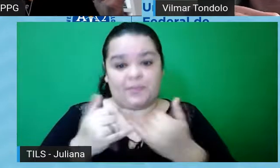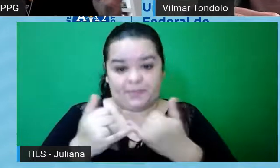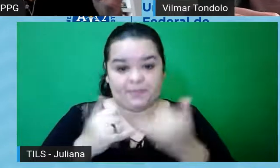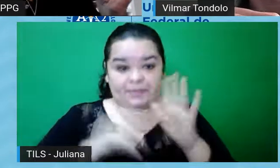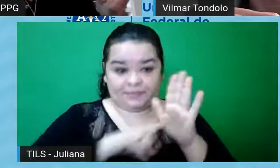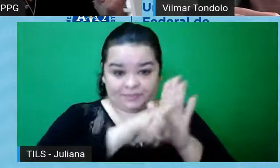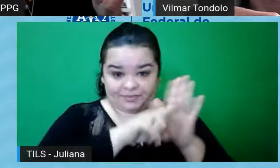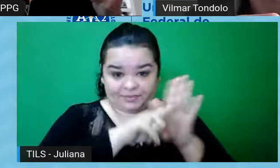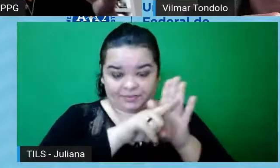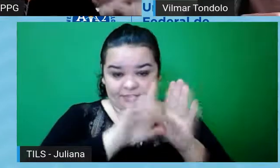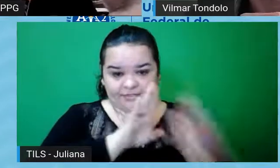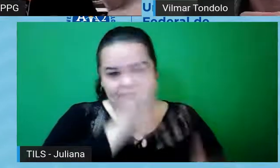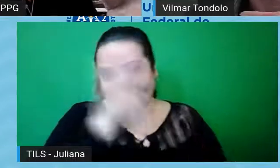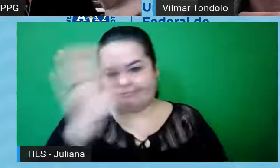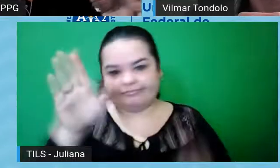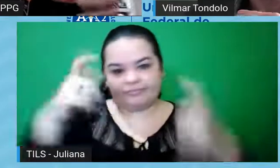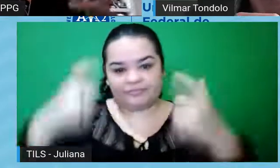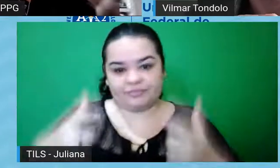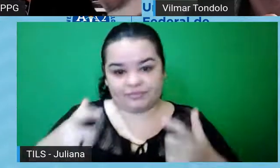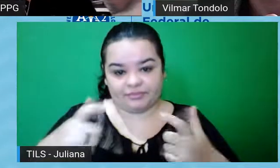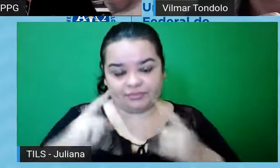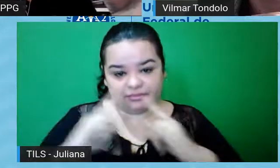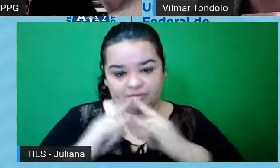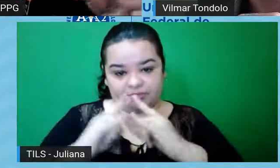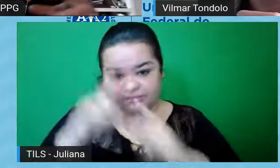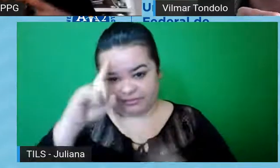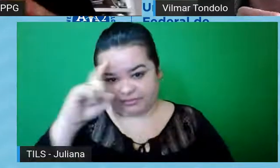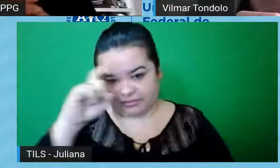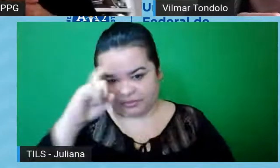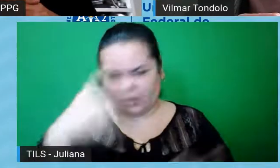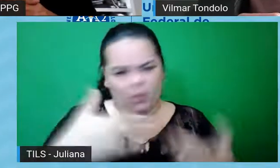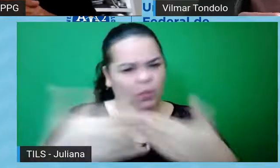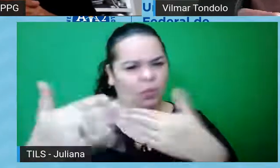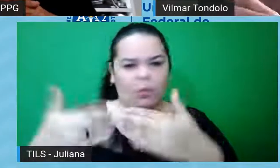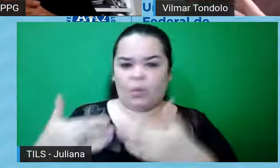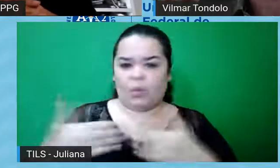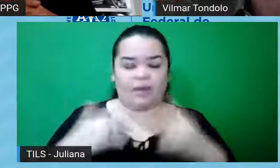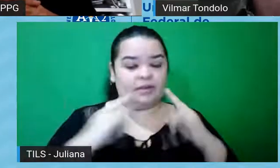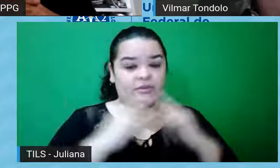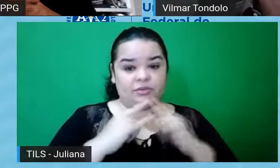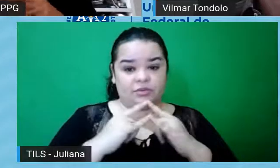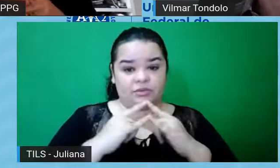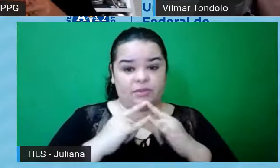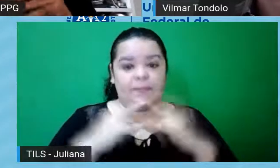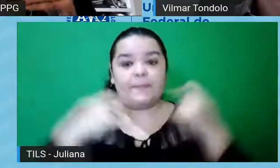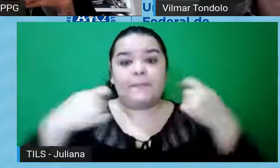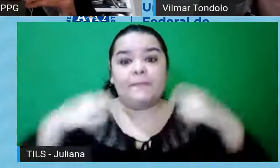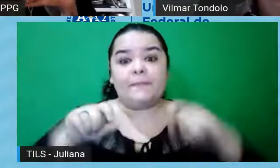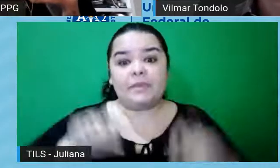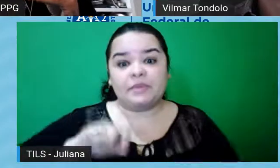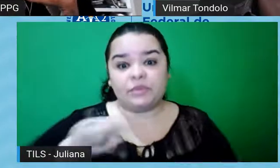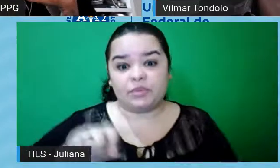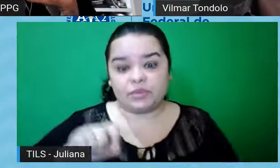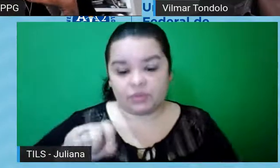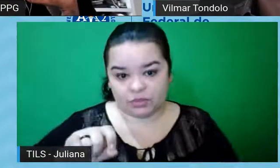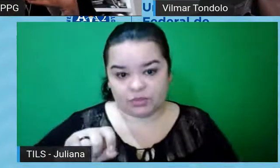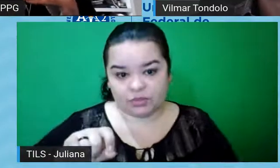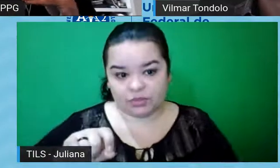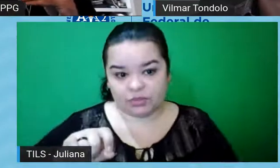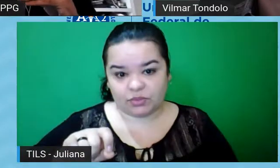pesquisa, por exemplo, num hospital, ou em qualquer outra instituição, em geral, eu tenho que ter